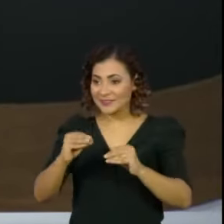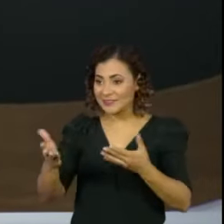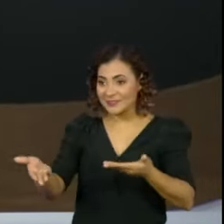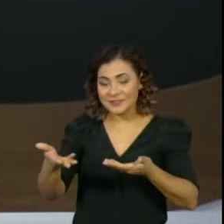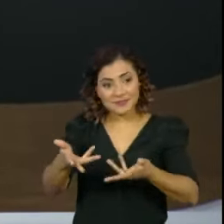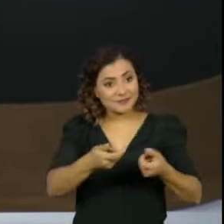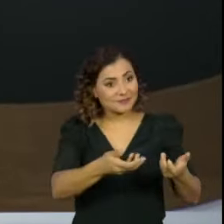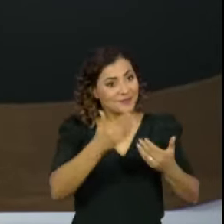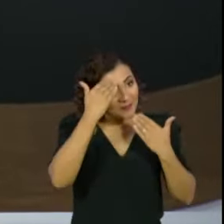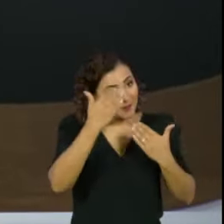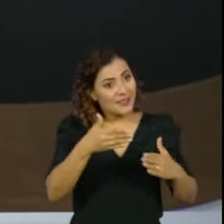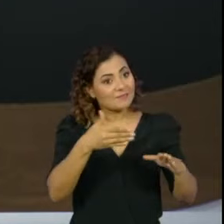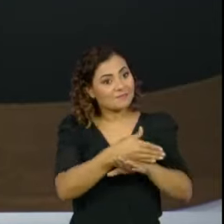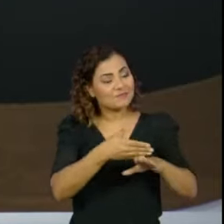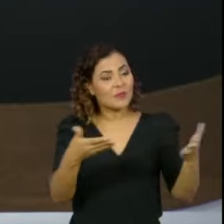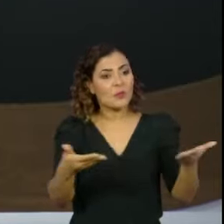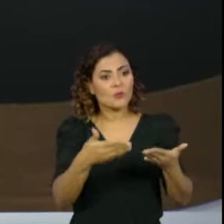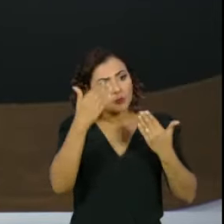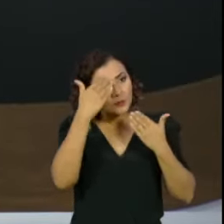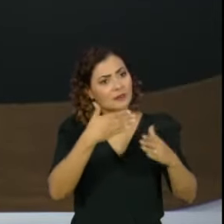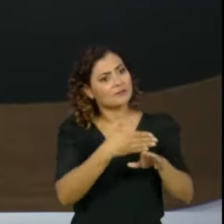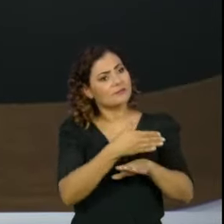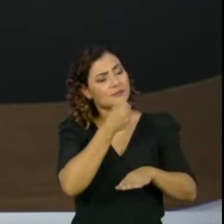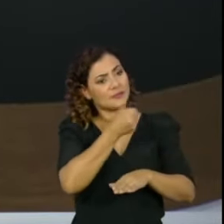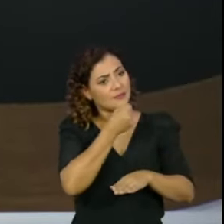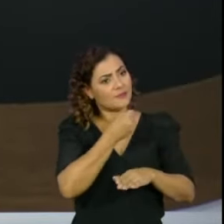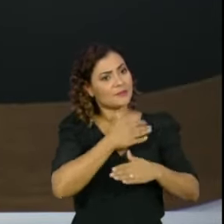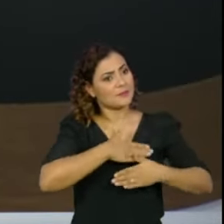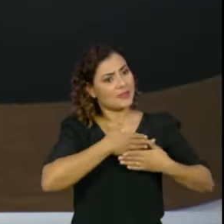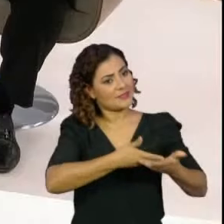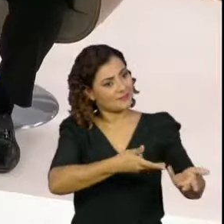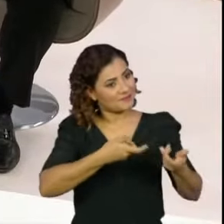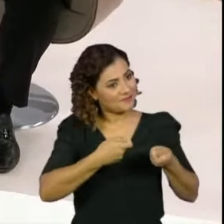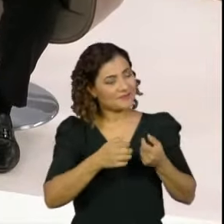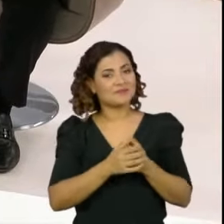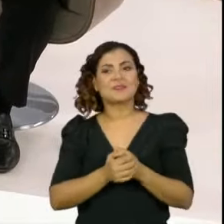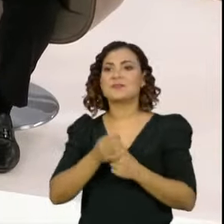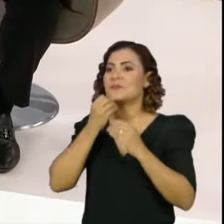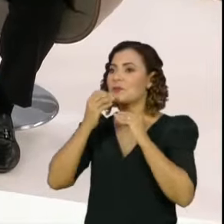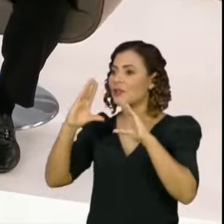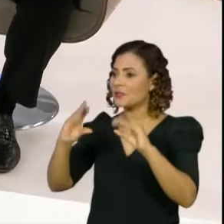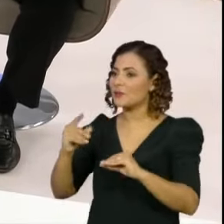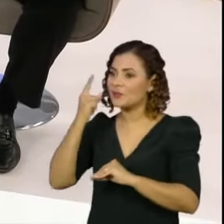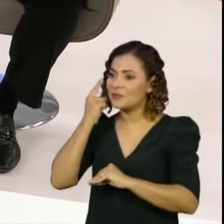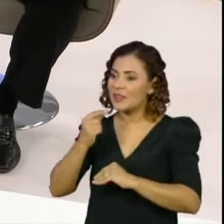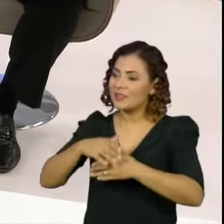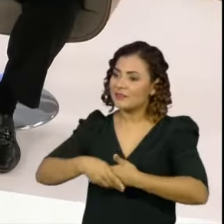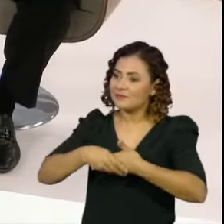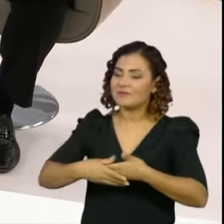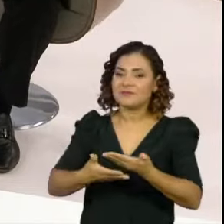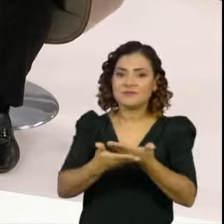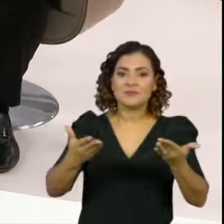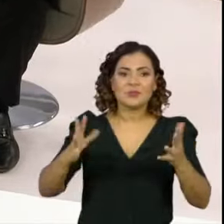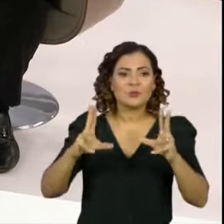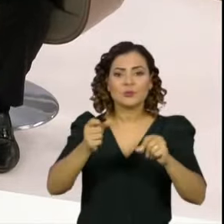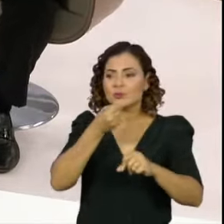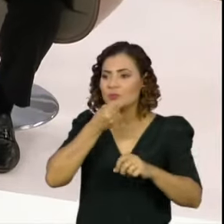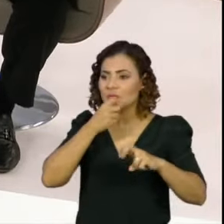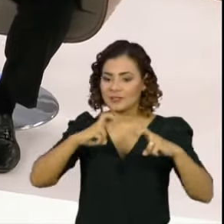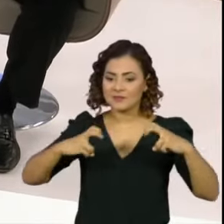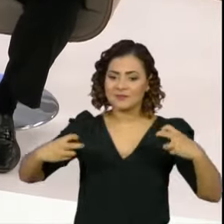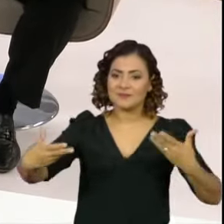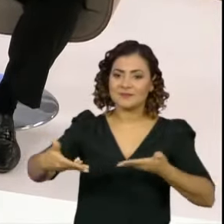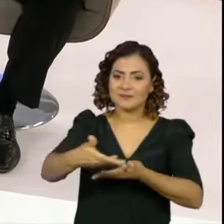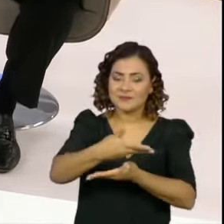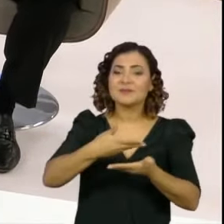ter vindo até aqui esta noite para essa entrevista. É prazer recebê-lo. Boa noite, Vera. Cumprimento você, todos os jornalistas que compõem a